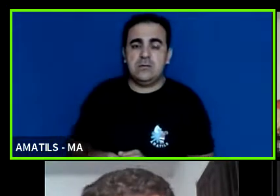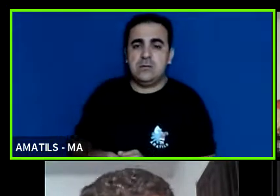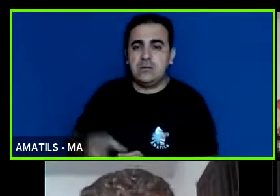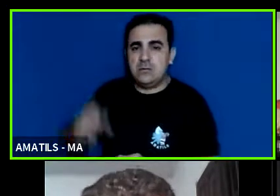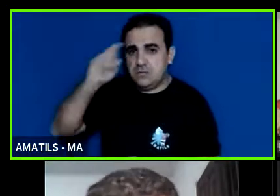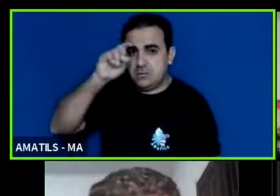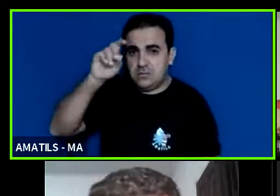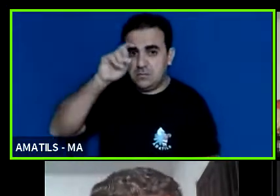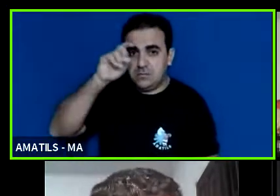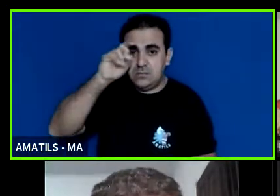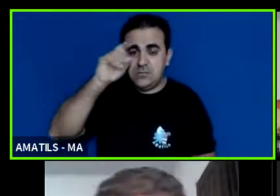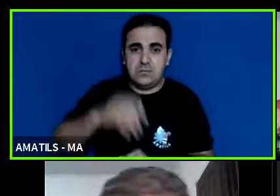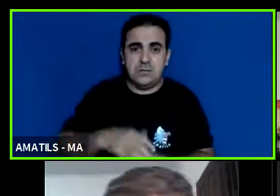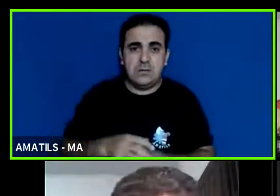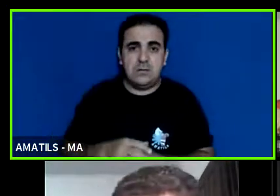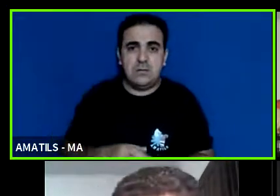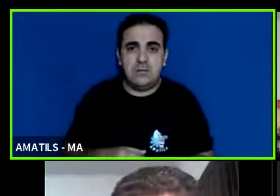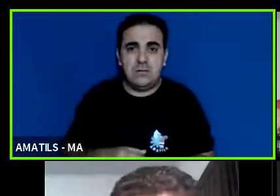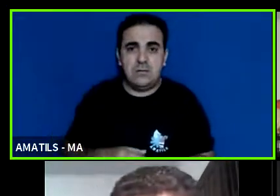Paulo também